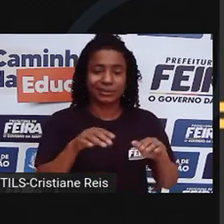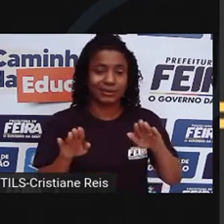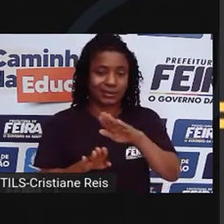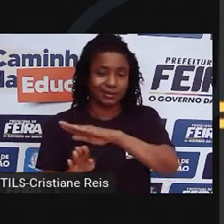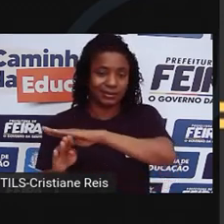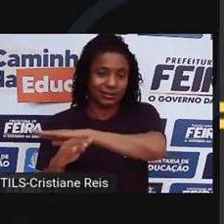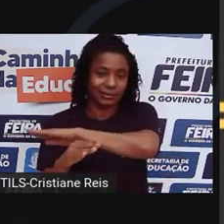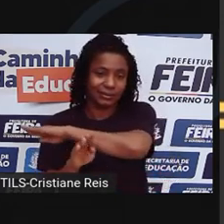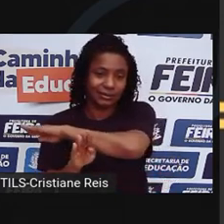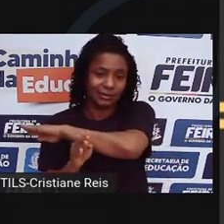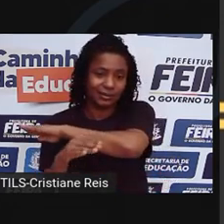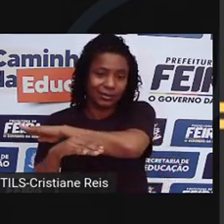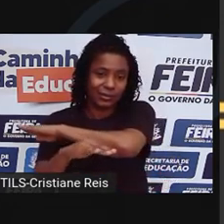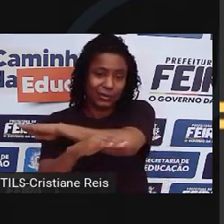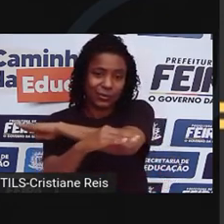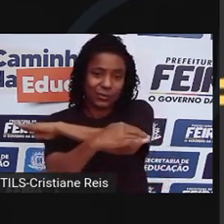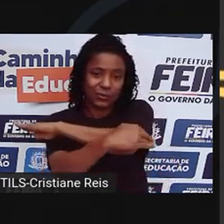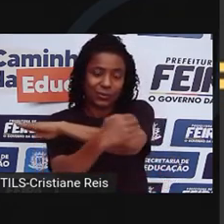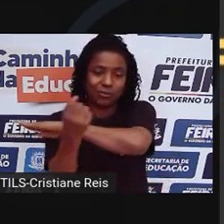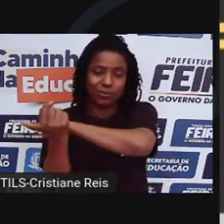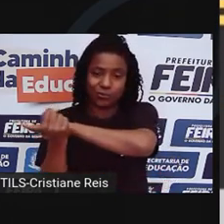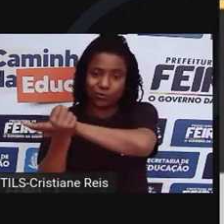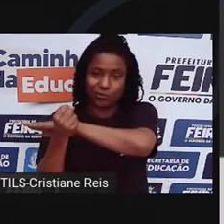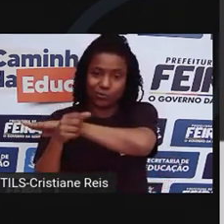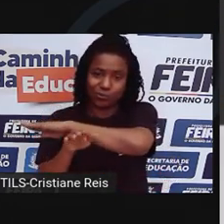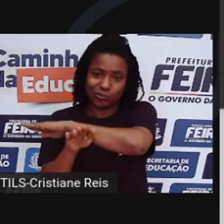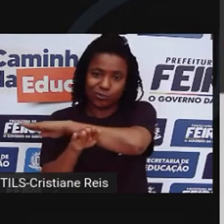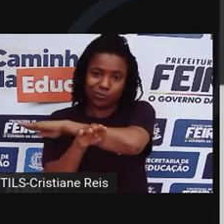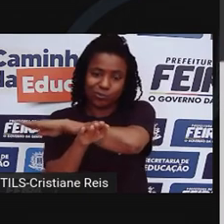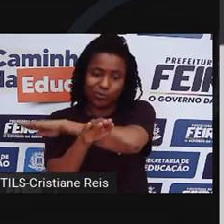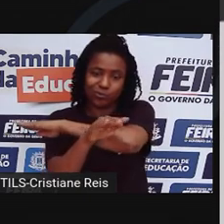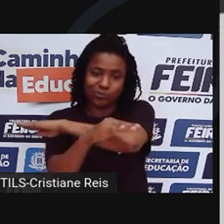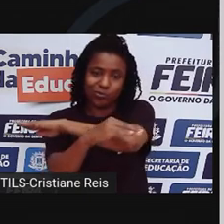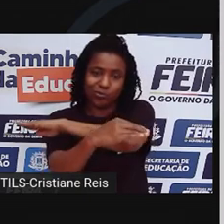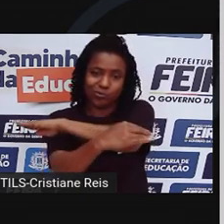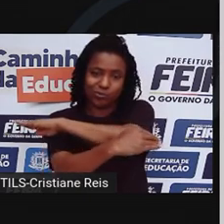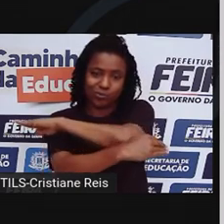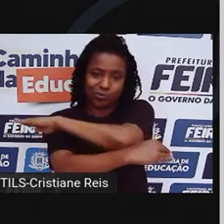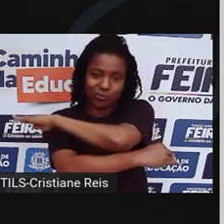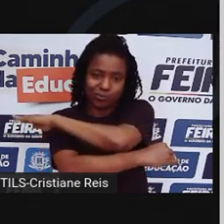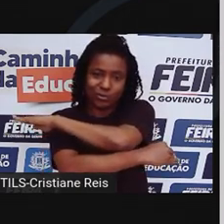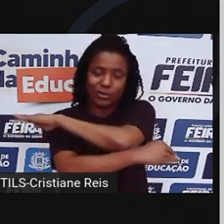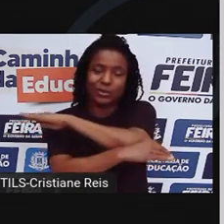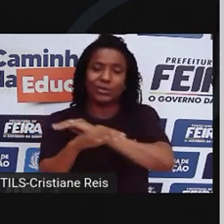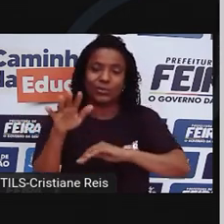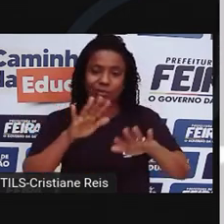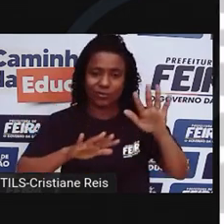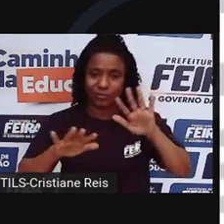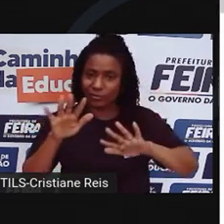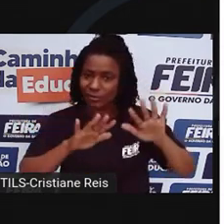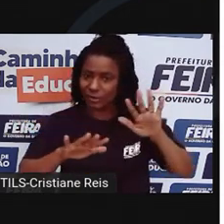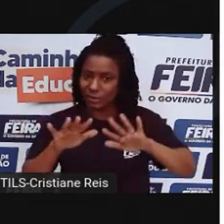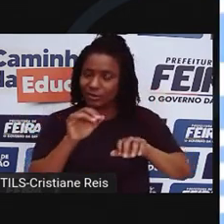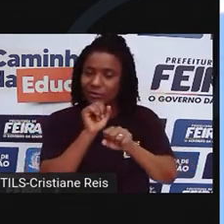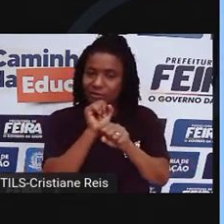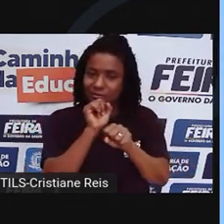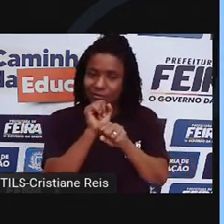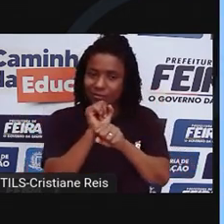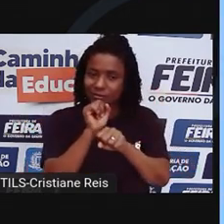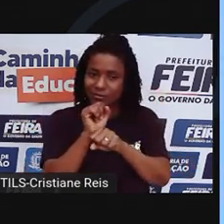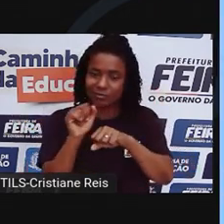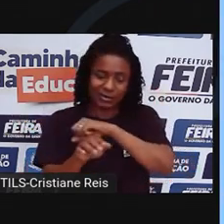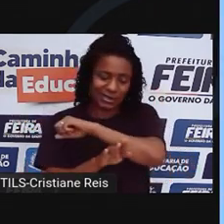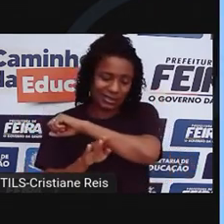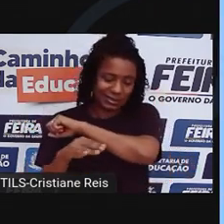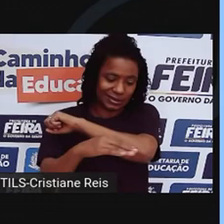Então, o motorista deve esperar um trecho adiante que permita um veículo ultrapassar o outro. mas ninguém